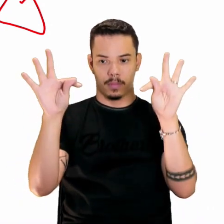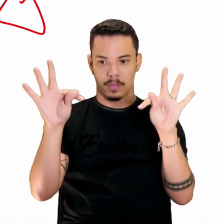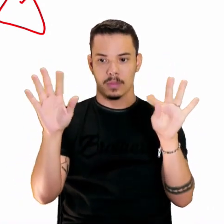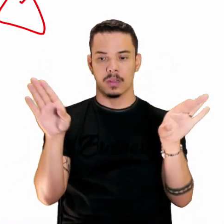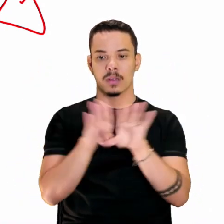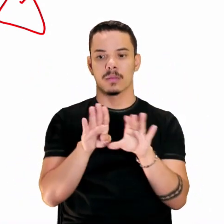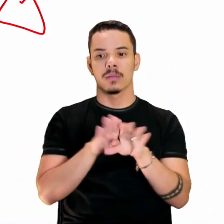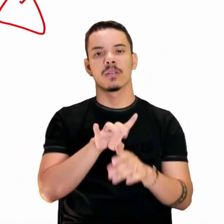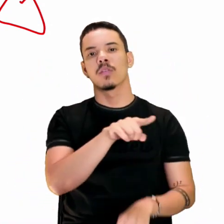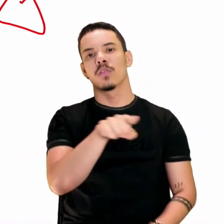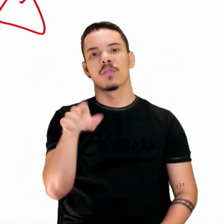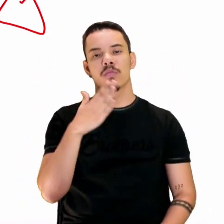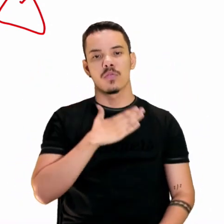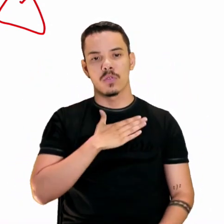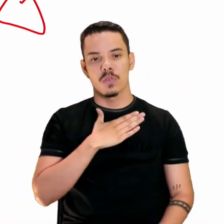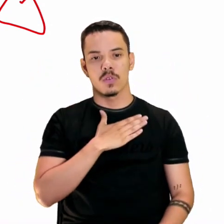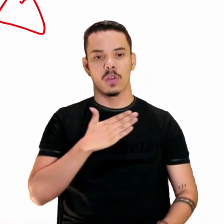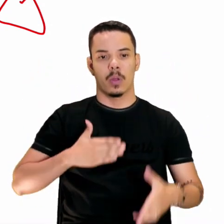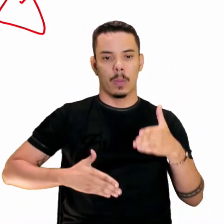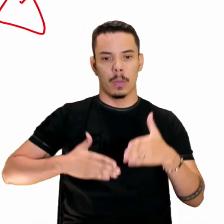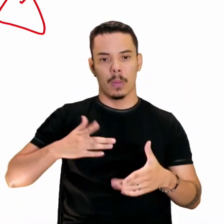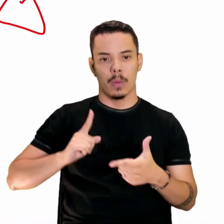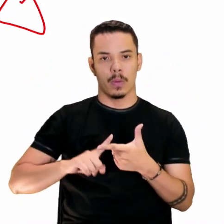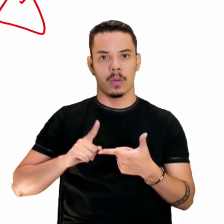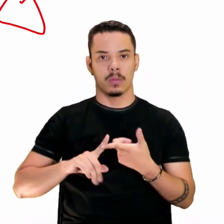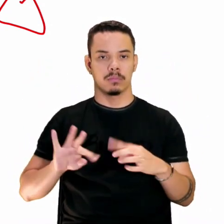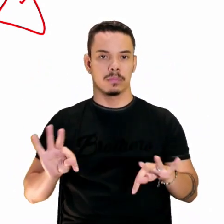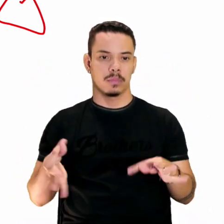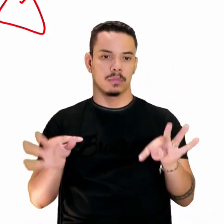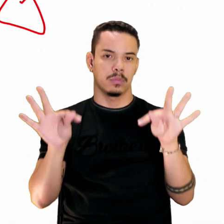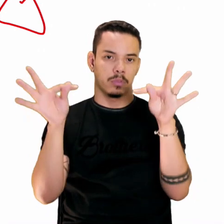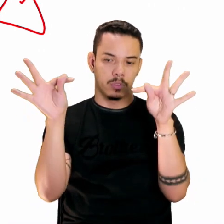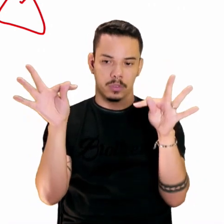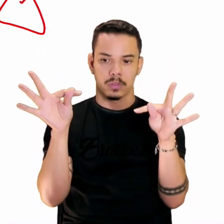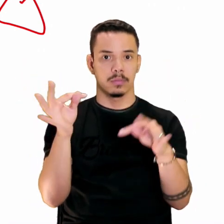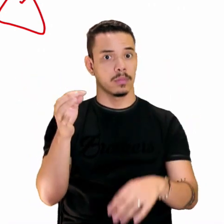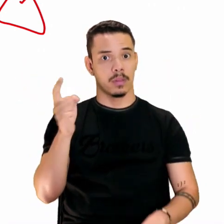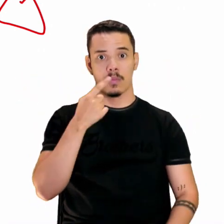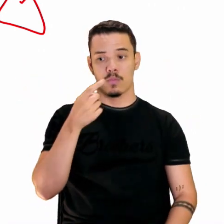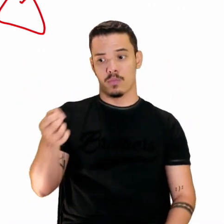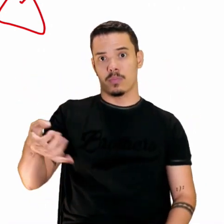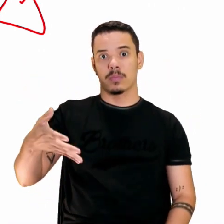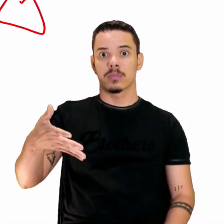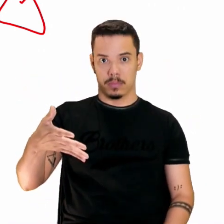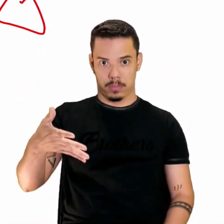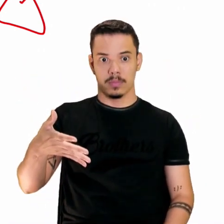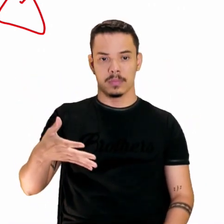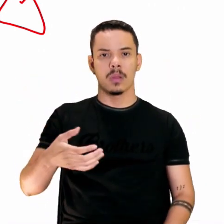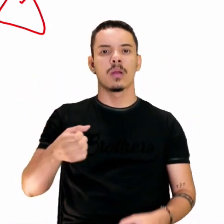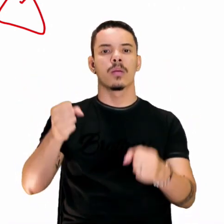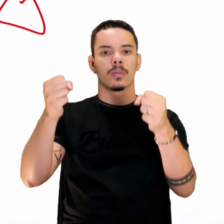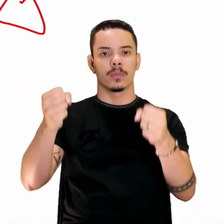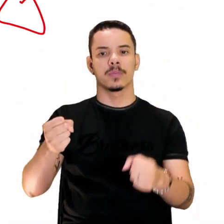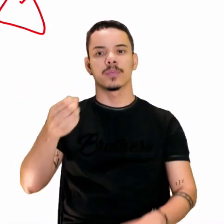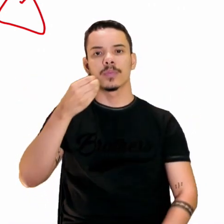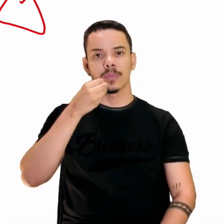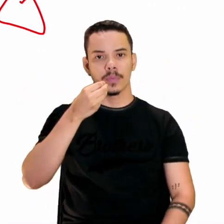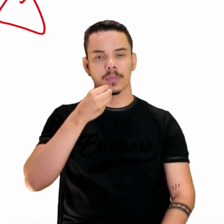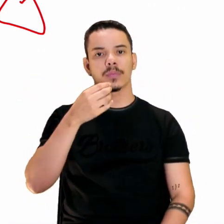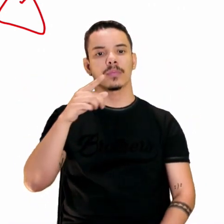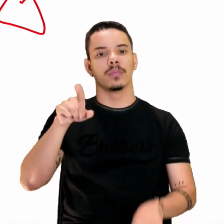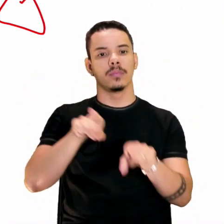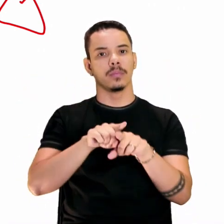né? Aí quem gosta de robótica, quem gosta de tecnologia, né? É bem atual, certo? Poderia ter outra